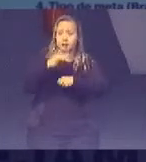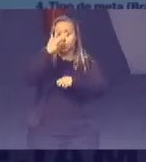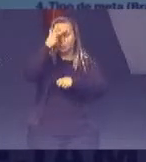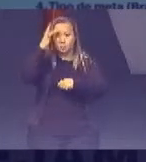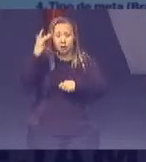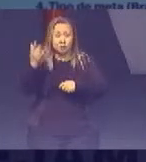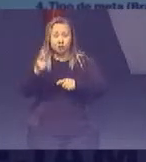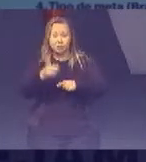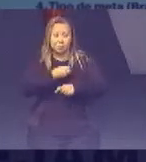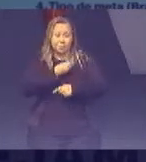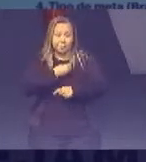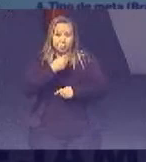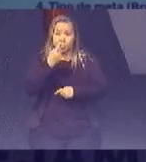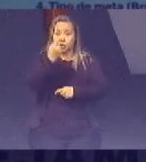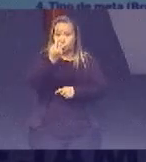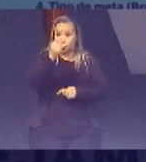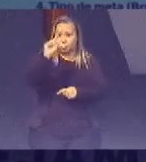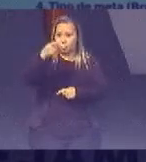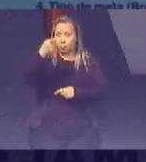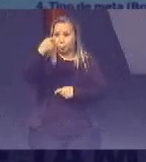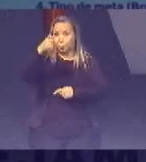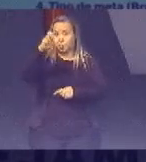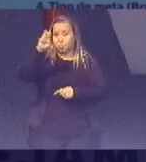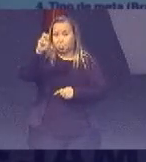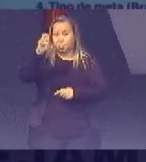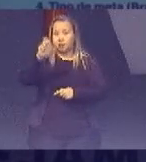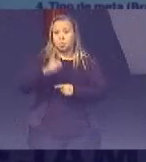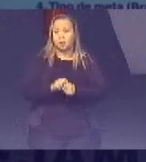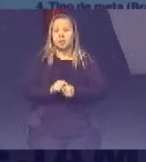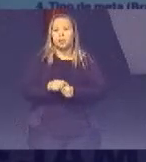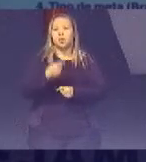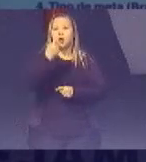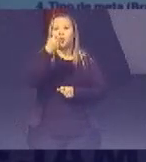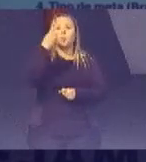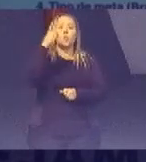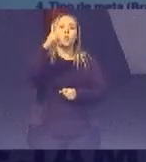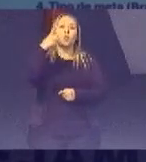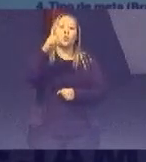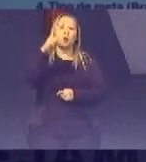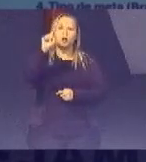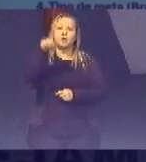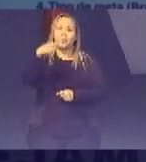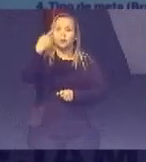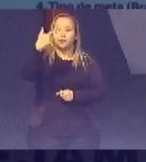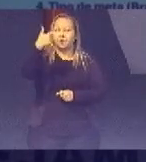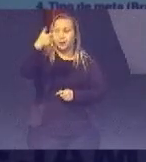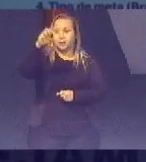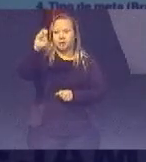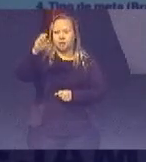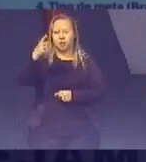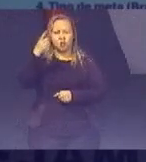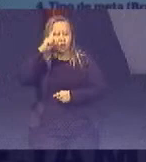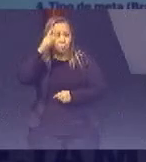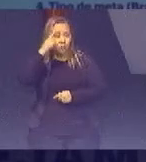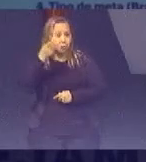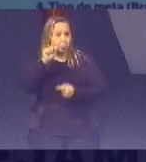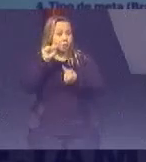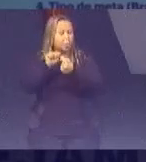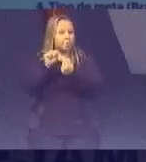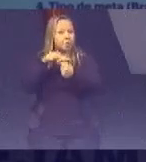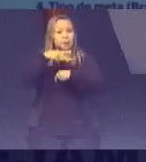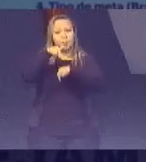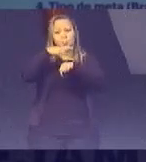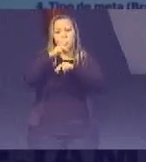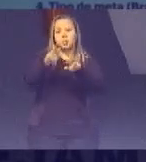,25 Por dia Ou seja 1,25 Por dia Não é uma meta Para países